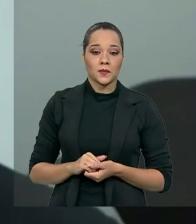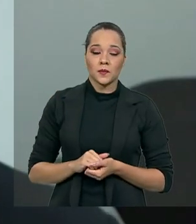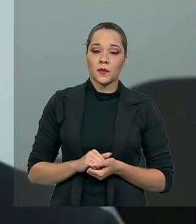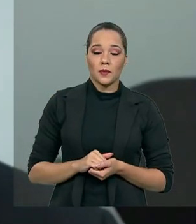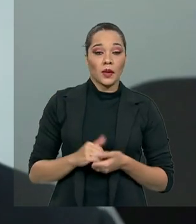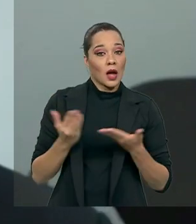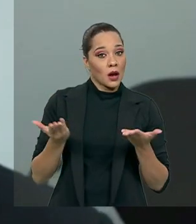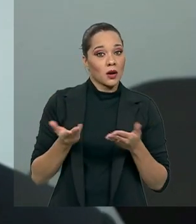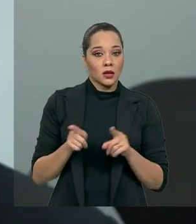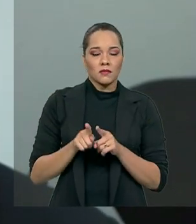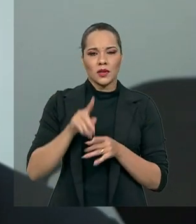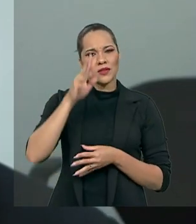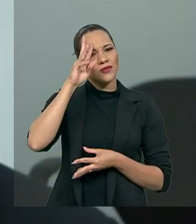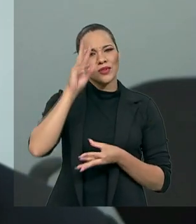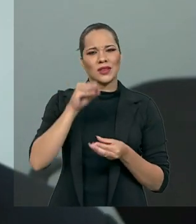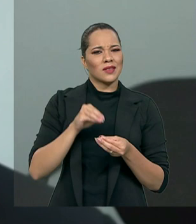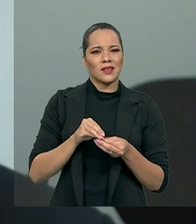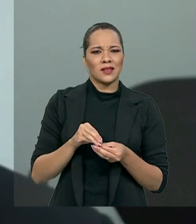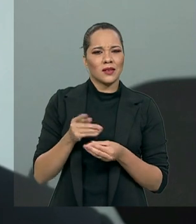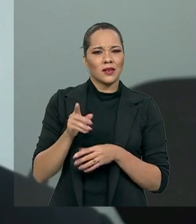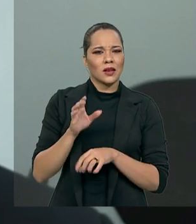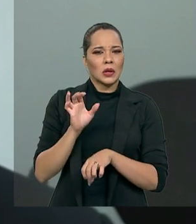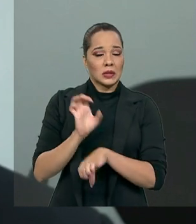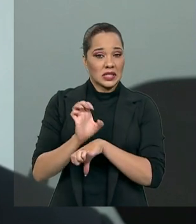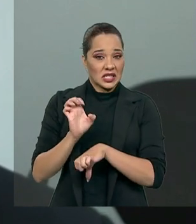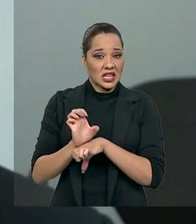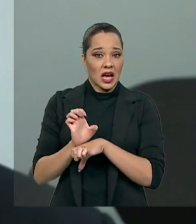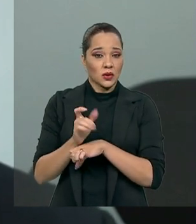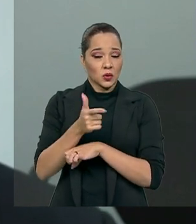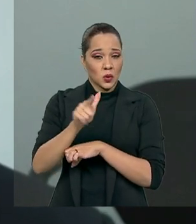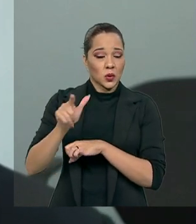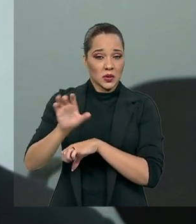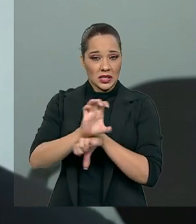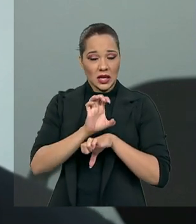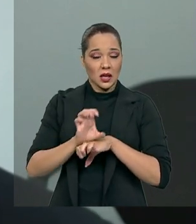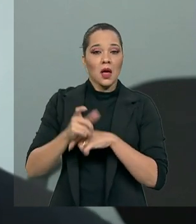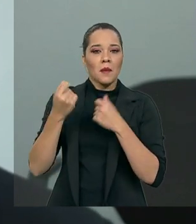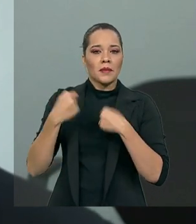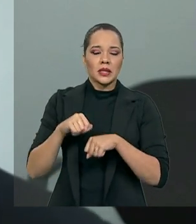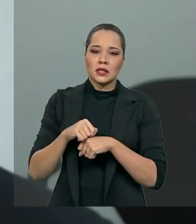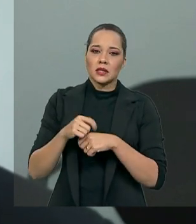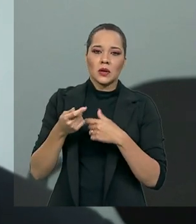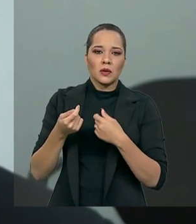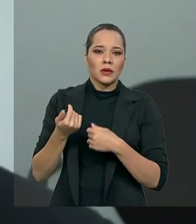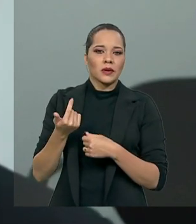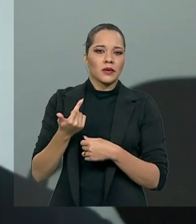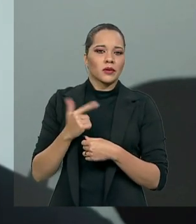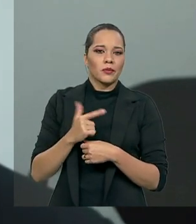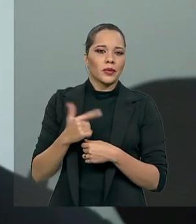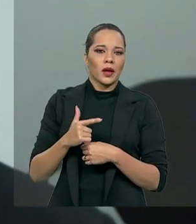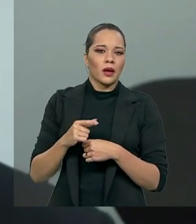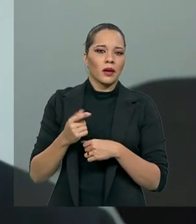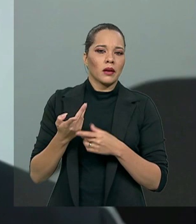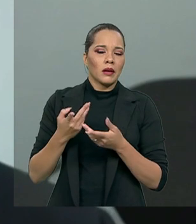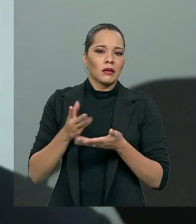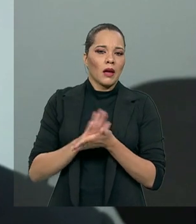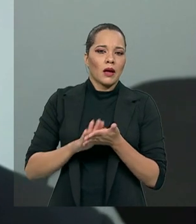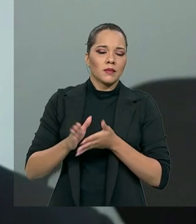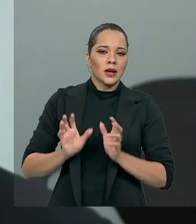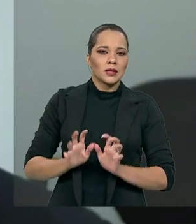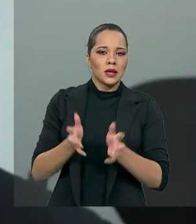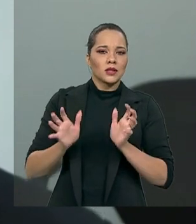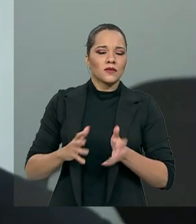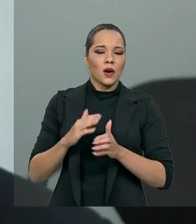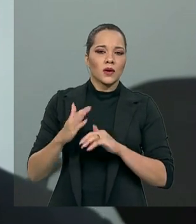agora também não entendemos que os Estados menos desenvolvidos tenham que ficar sem um instrumento para incentivar o